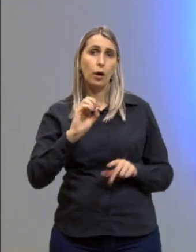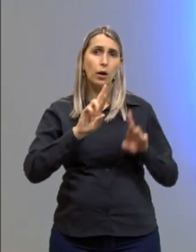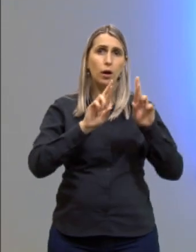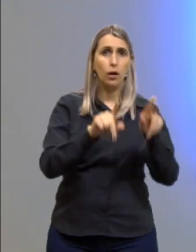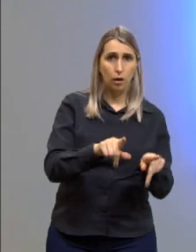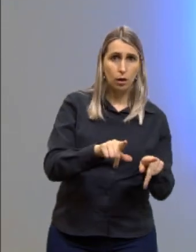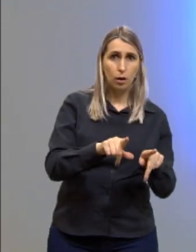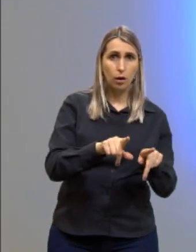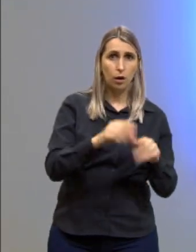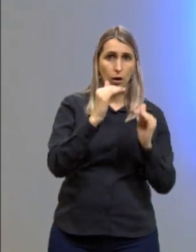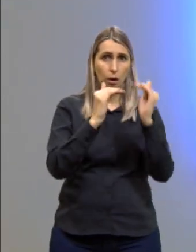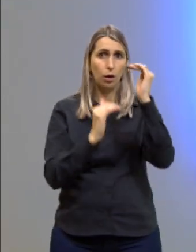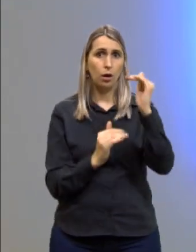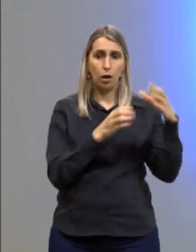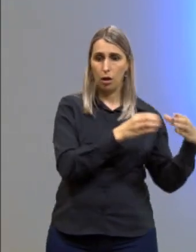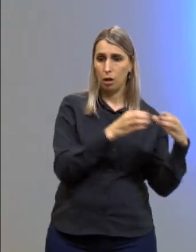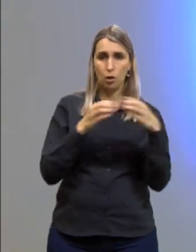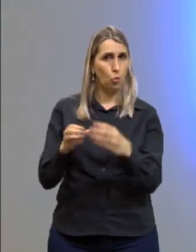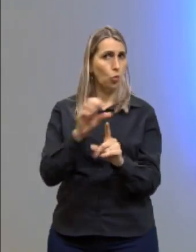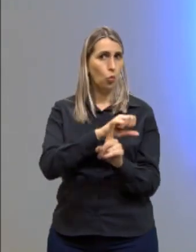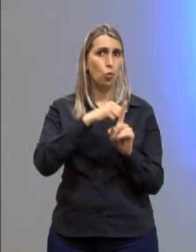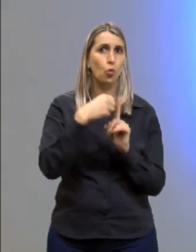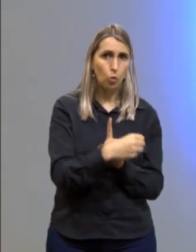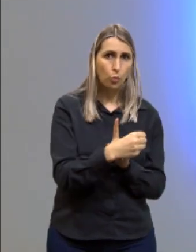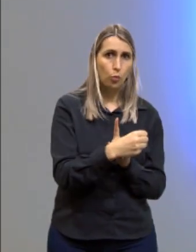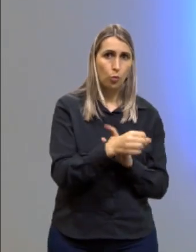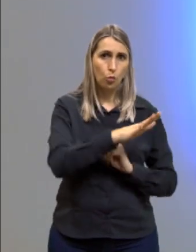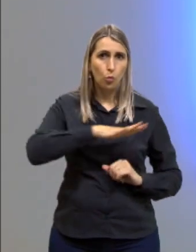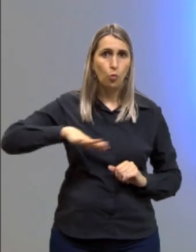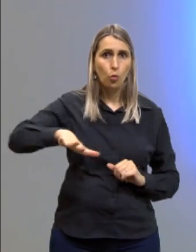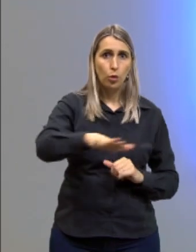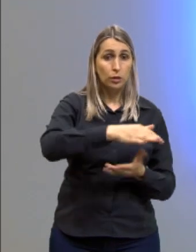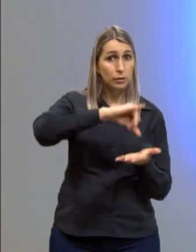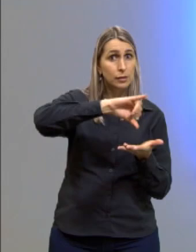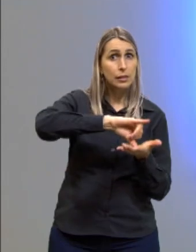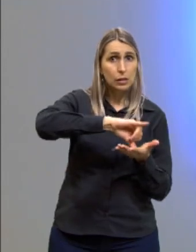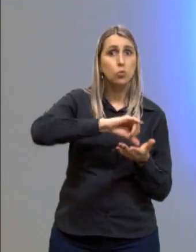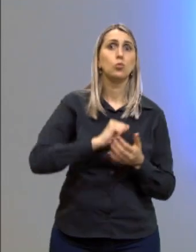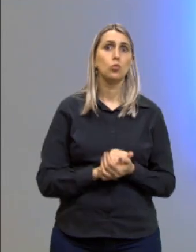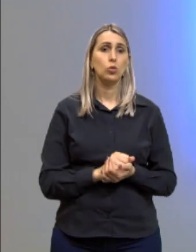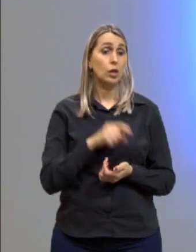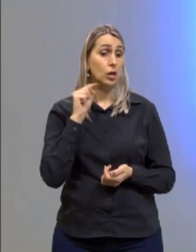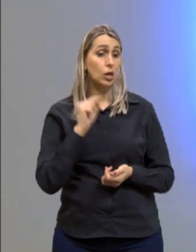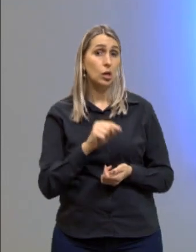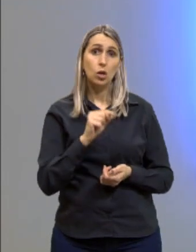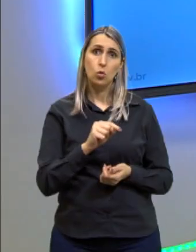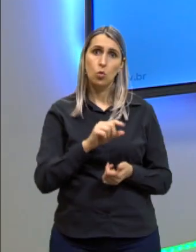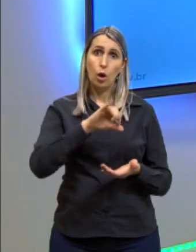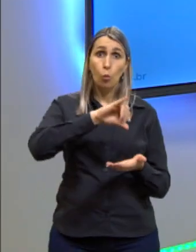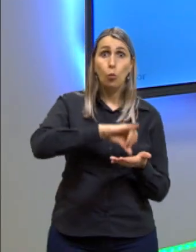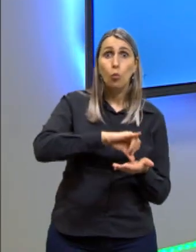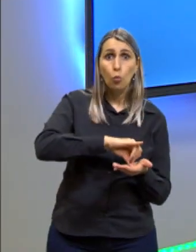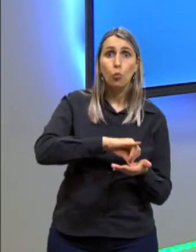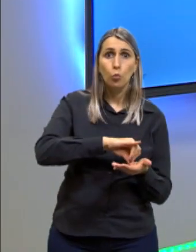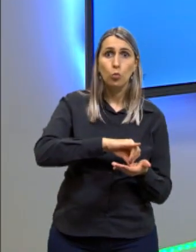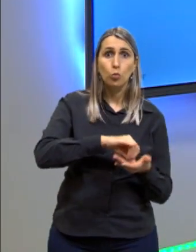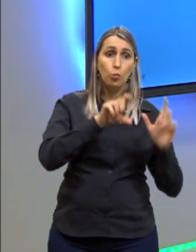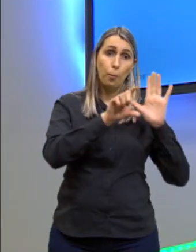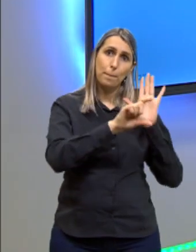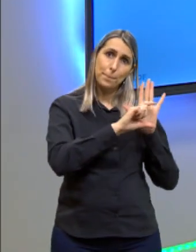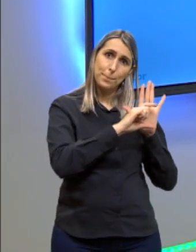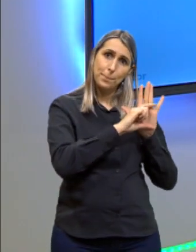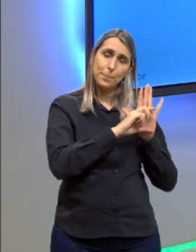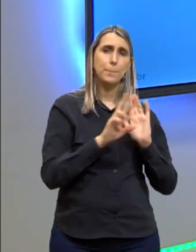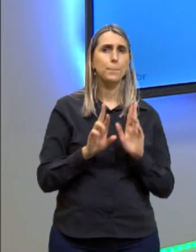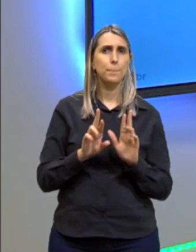Diferenças entre classes sociais nos grandes centros. Isso aqui é o núcleo do parágrafo.